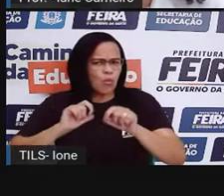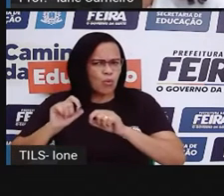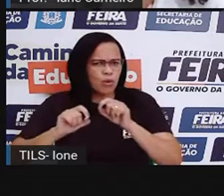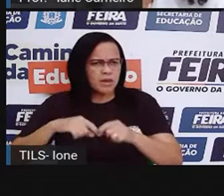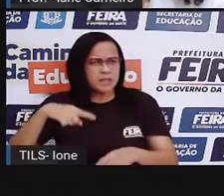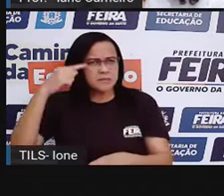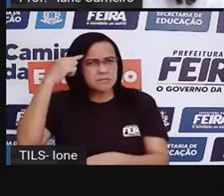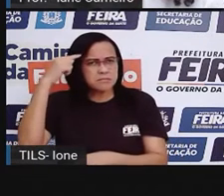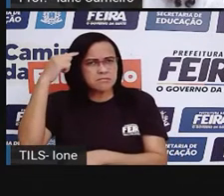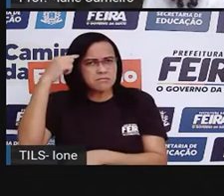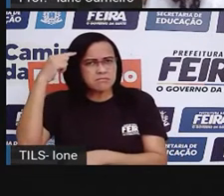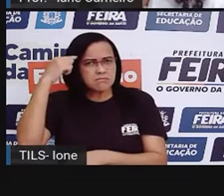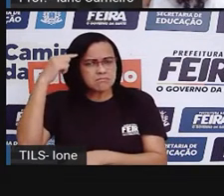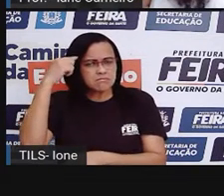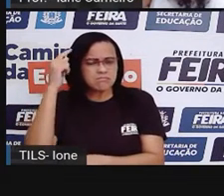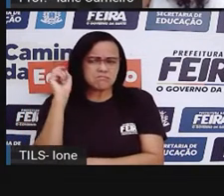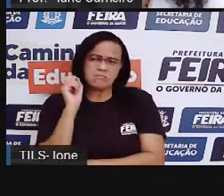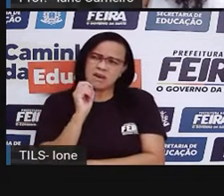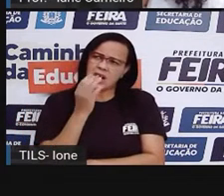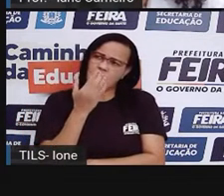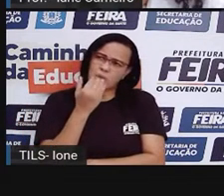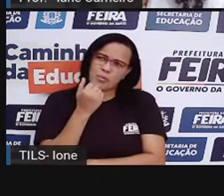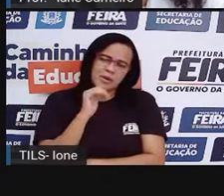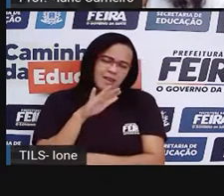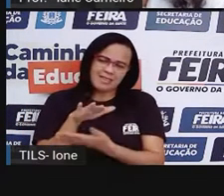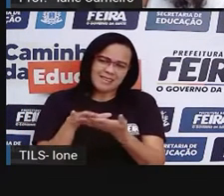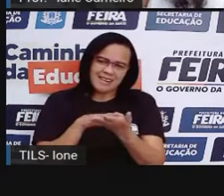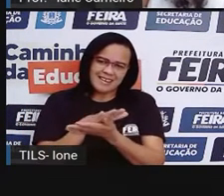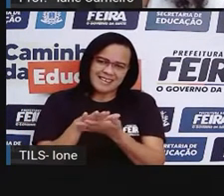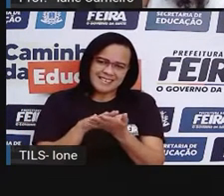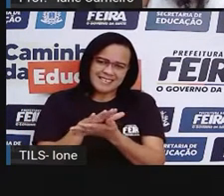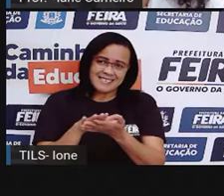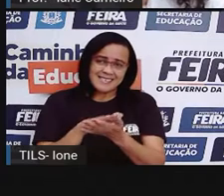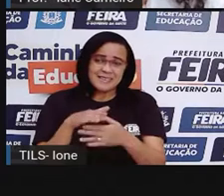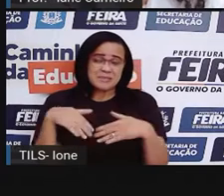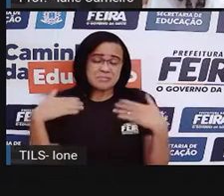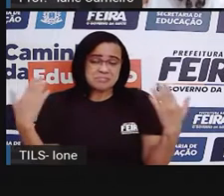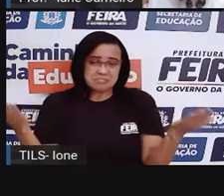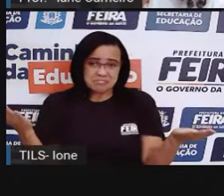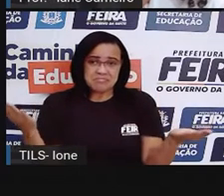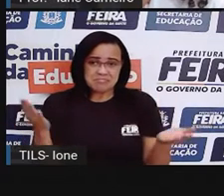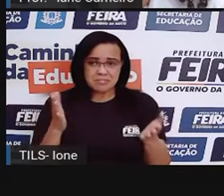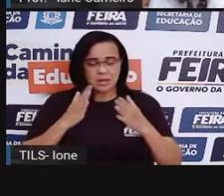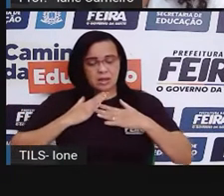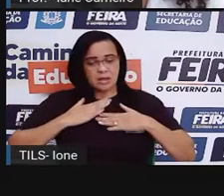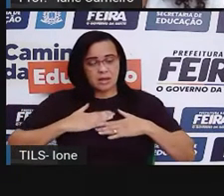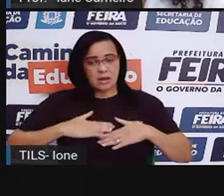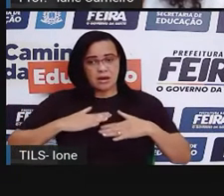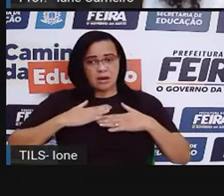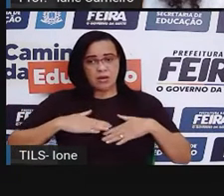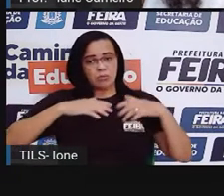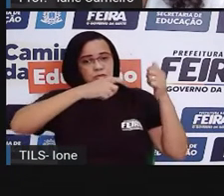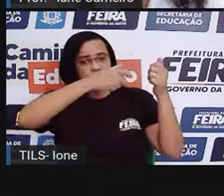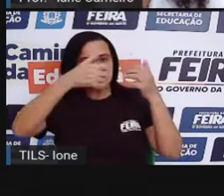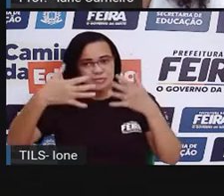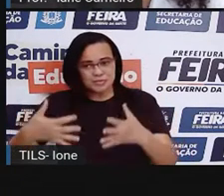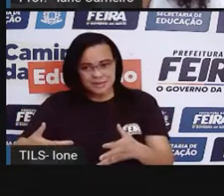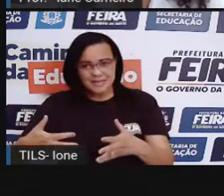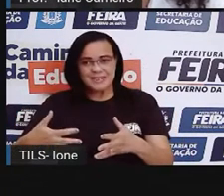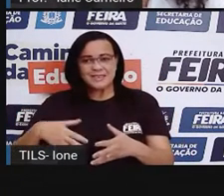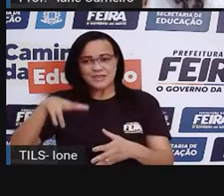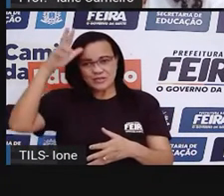comer, falou Magali toda desanimada. Calma, eu explico, falou